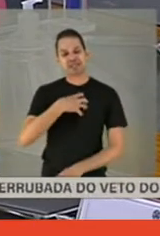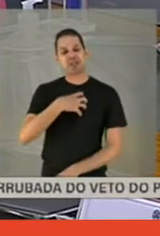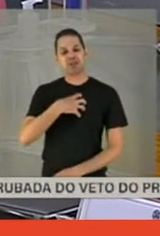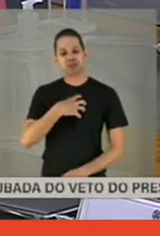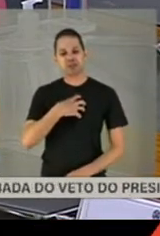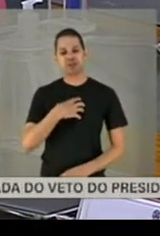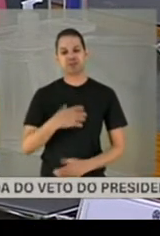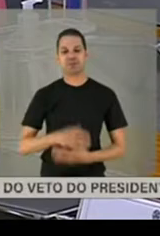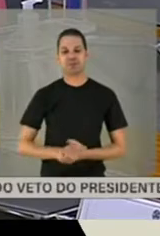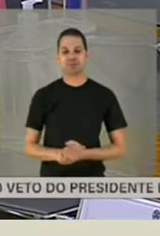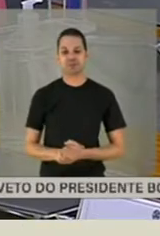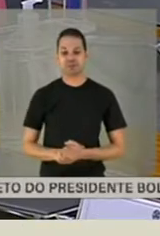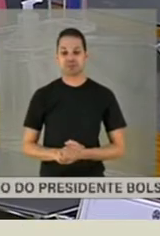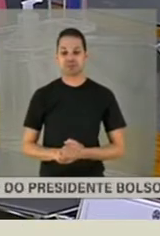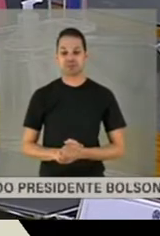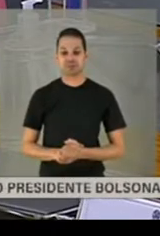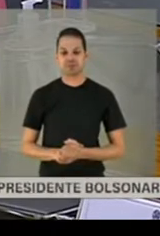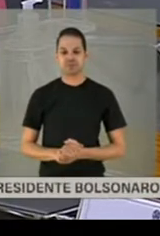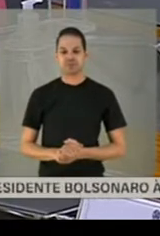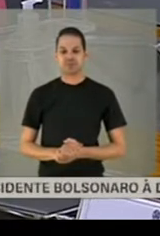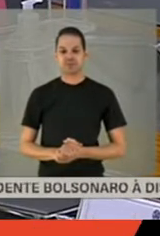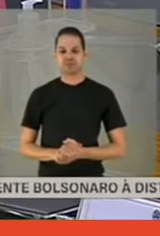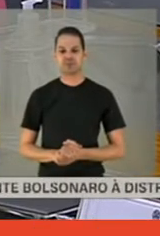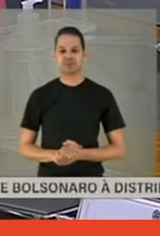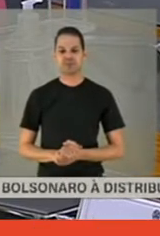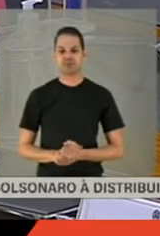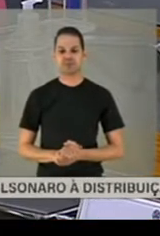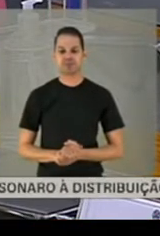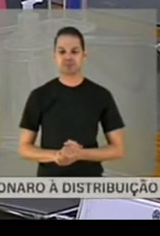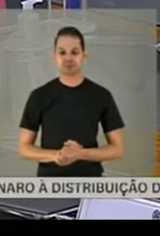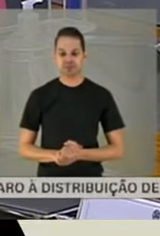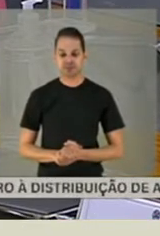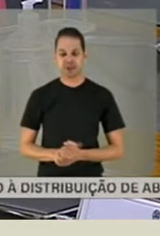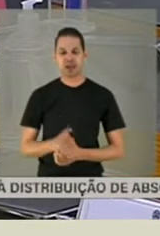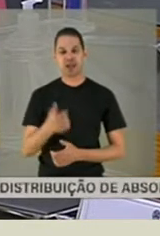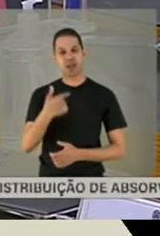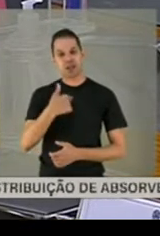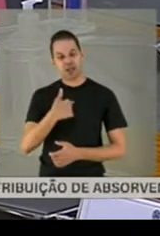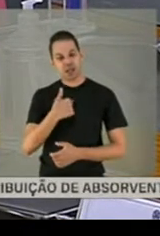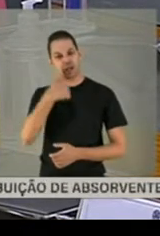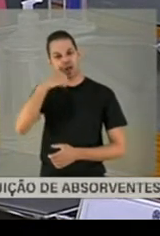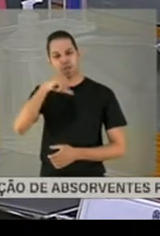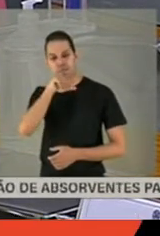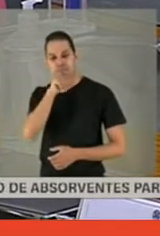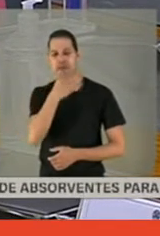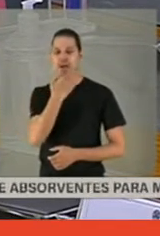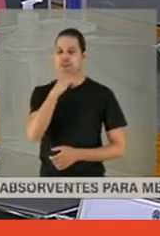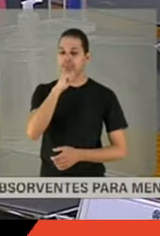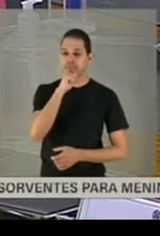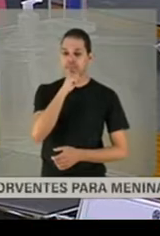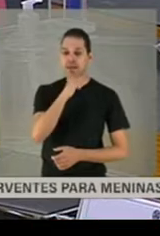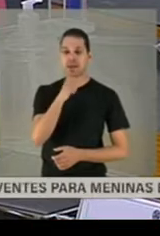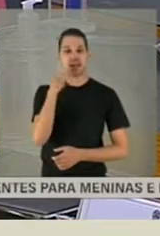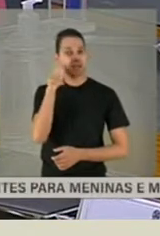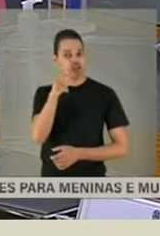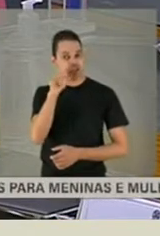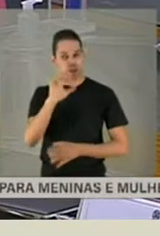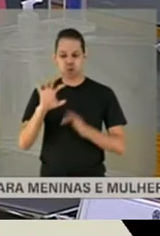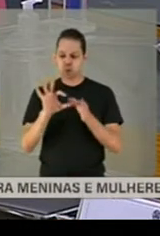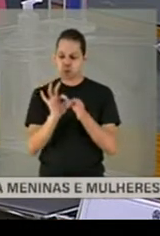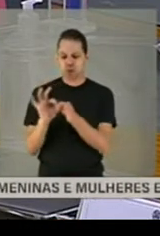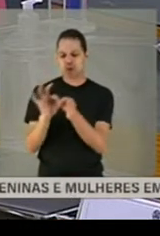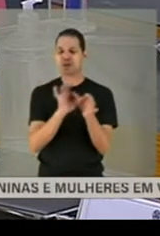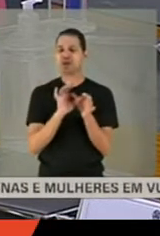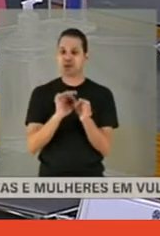nesse sentido. Eu e meus pais e a minha irmã, nós éramos muito unidos, muito